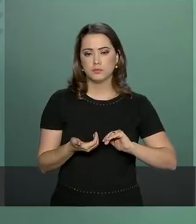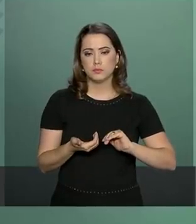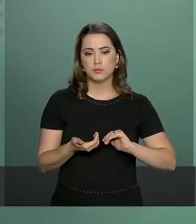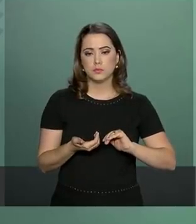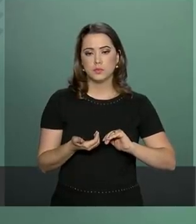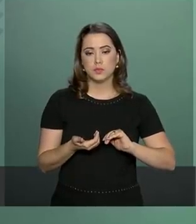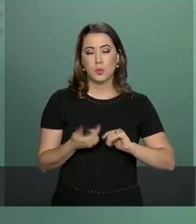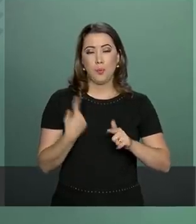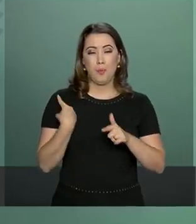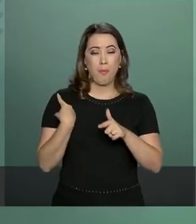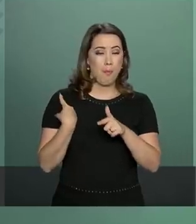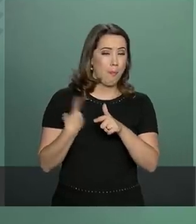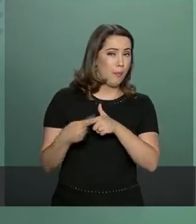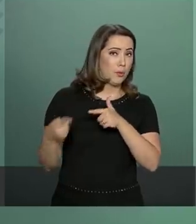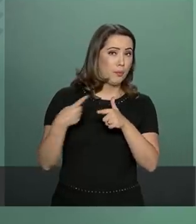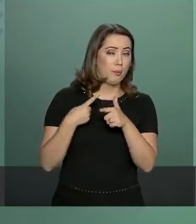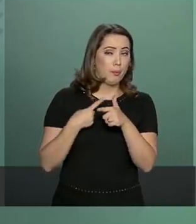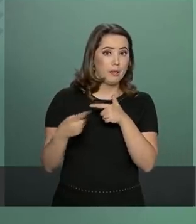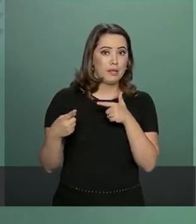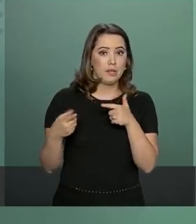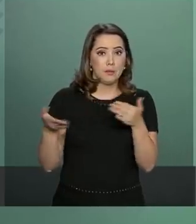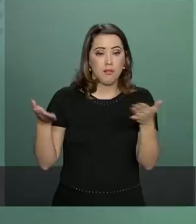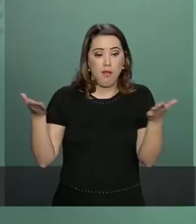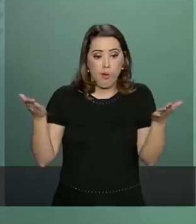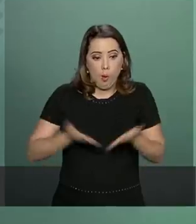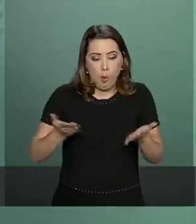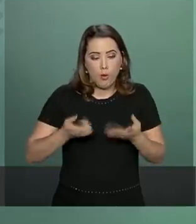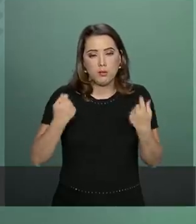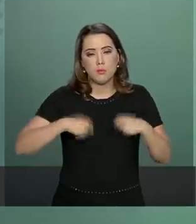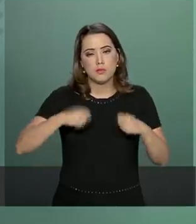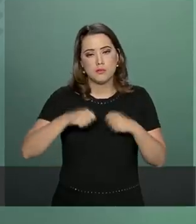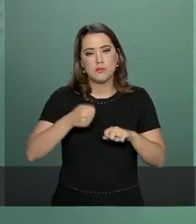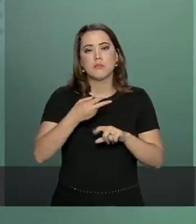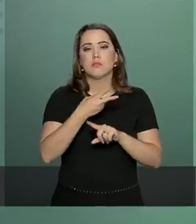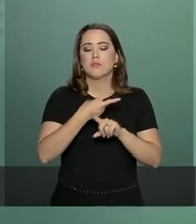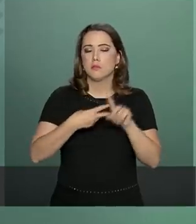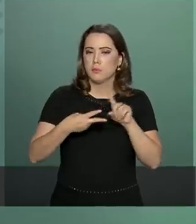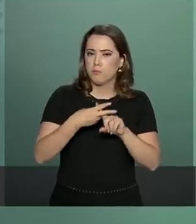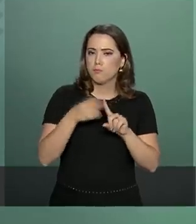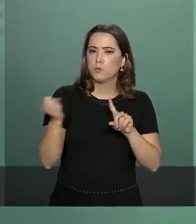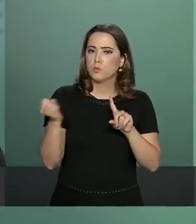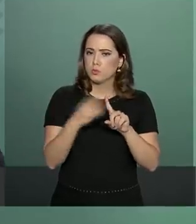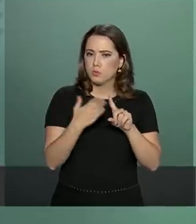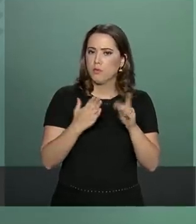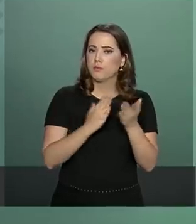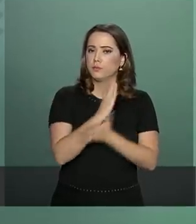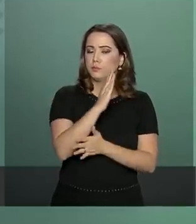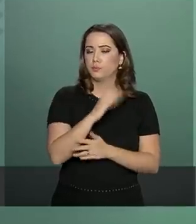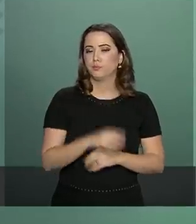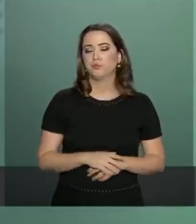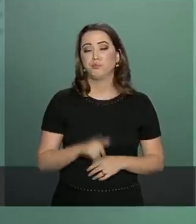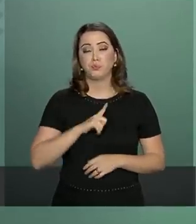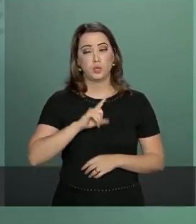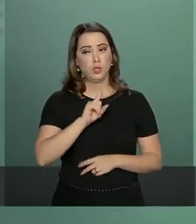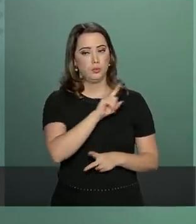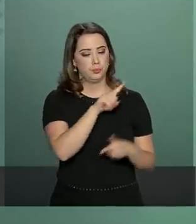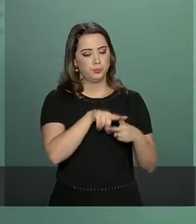a perene necessidade de que isso venha a ocorrer. Nós temos duas opções.